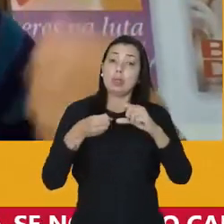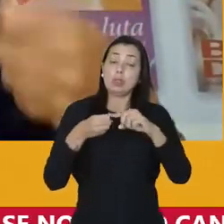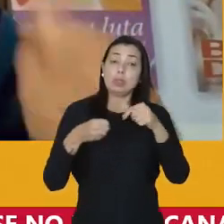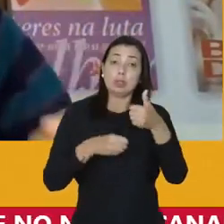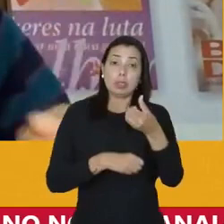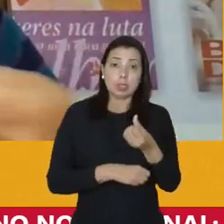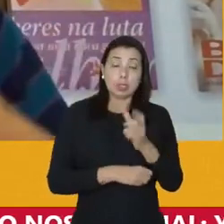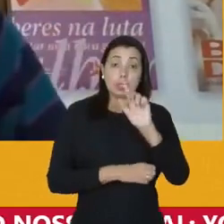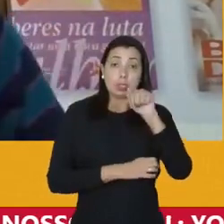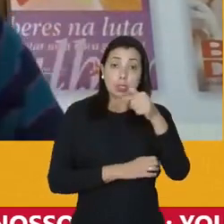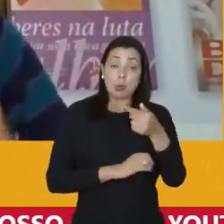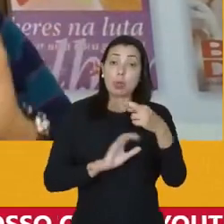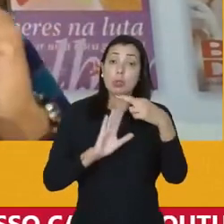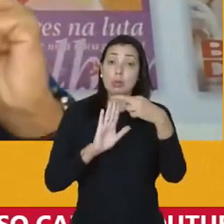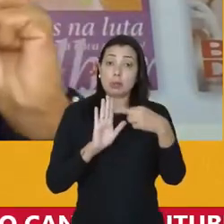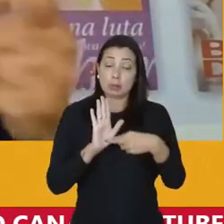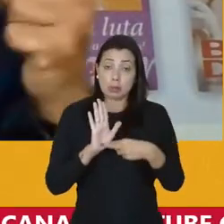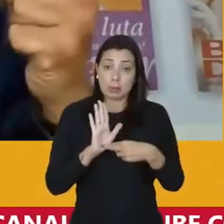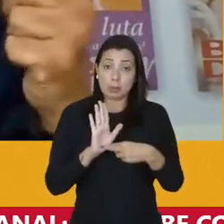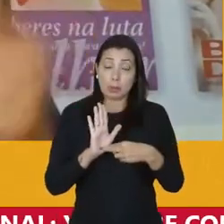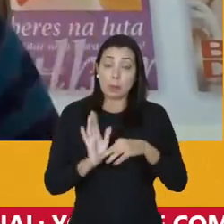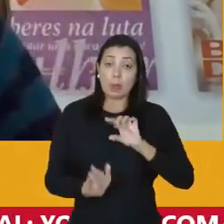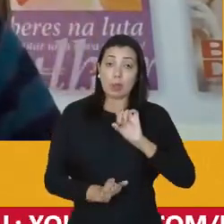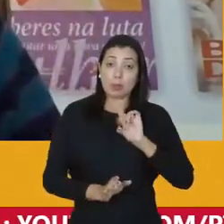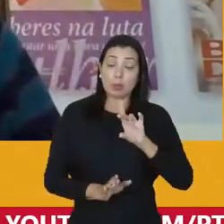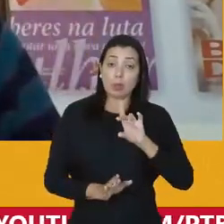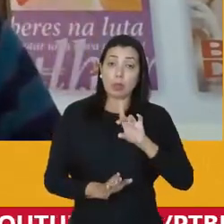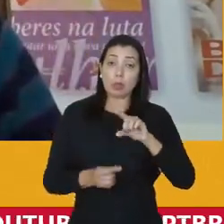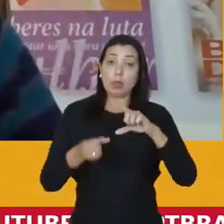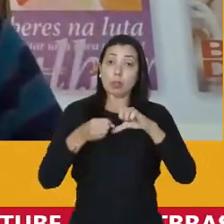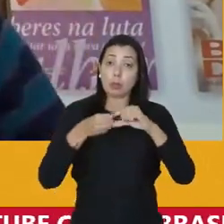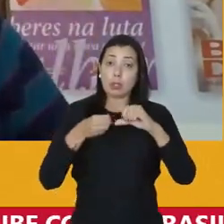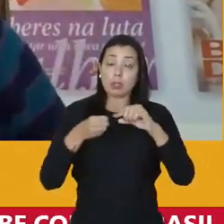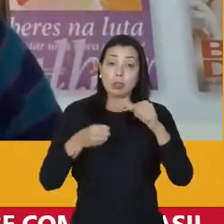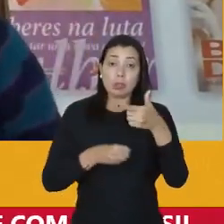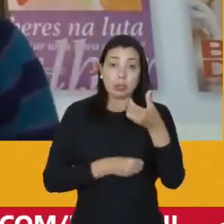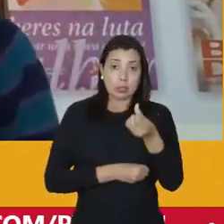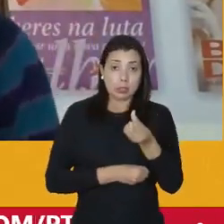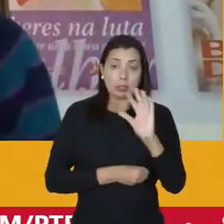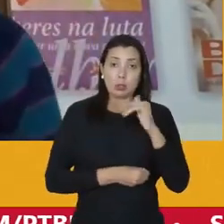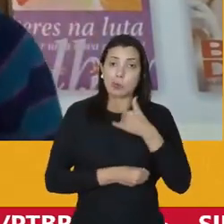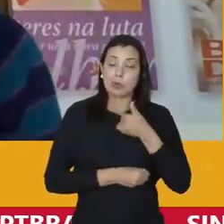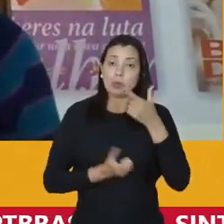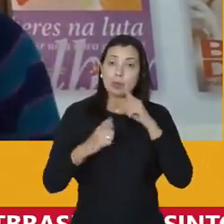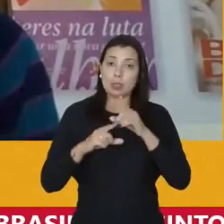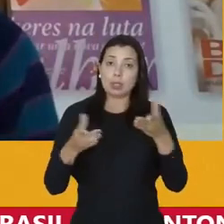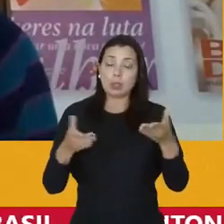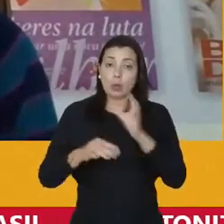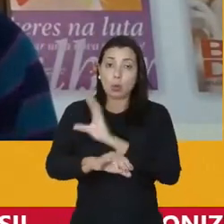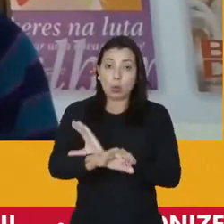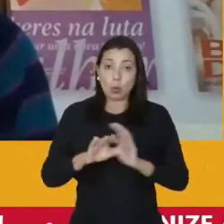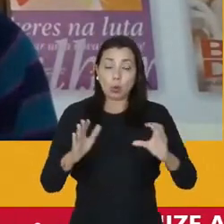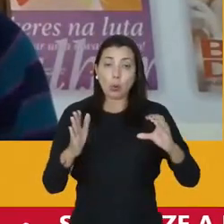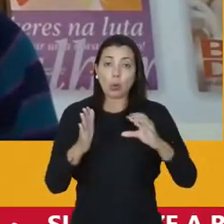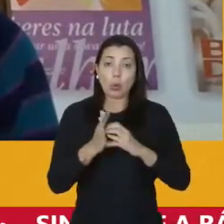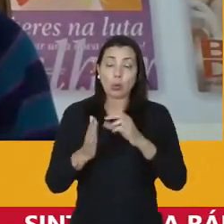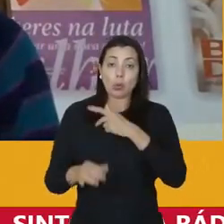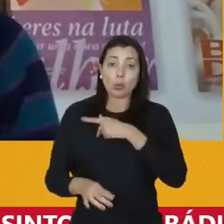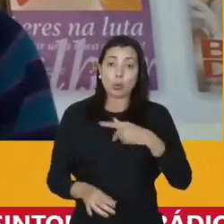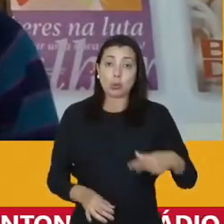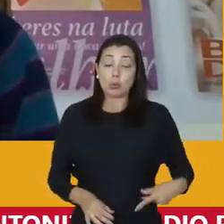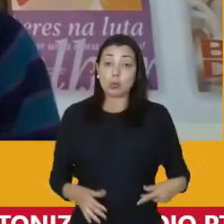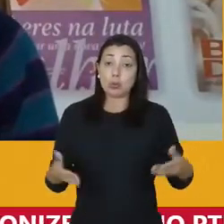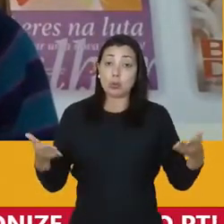E depois da regulamentação só do artigo 16, a gente agora vai ter um concurso público na cidade de